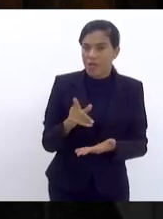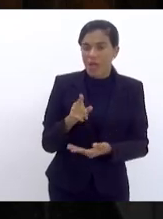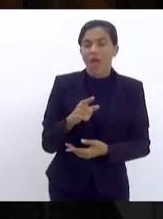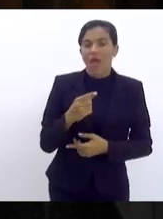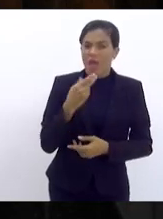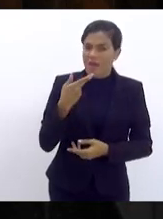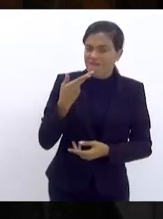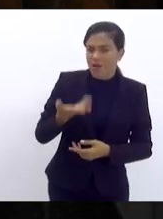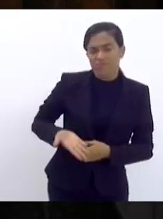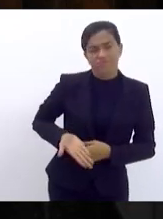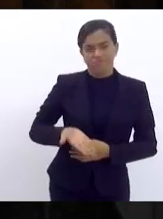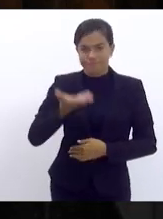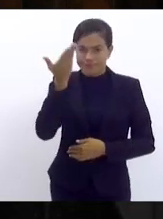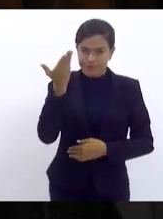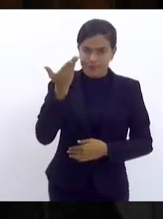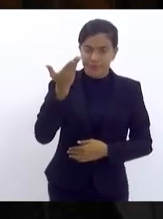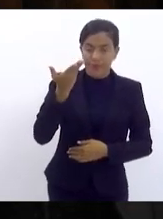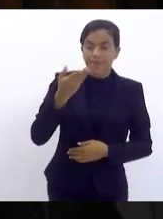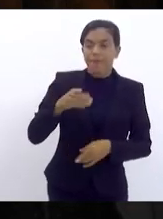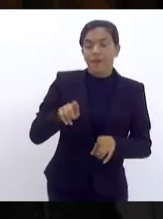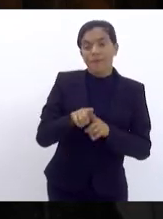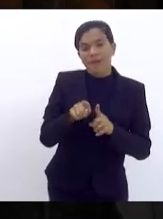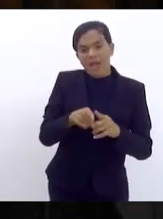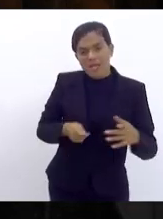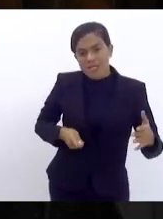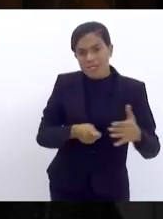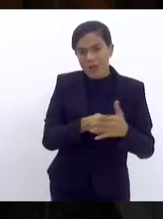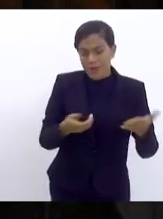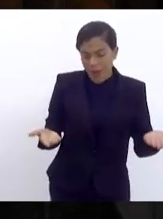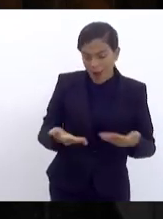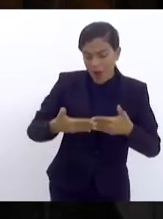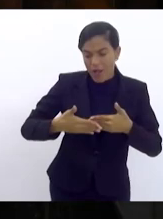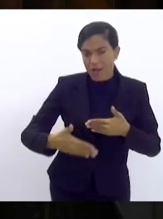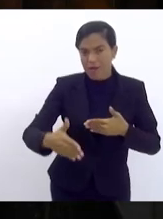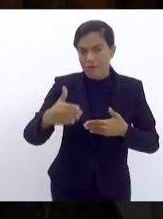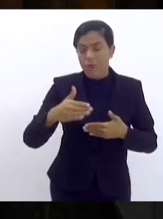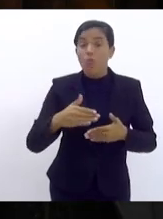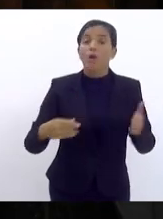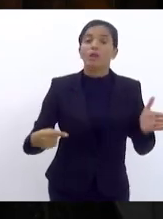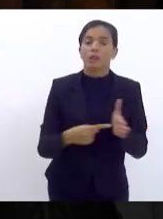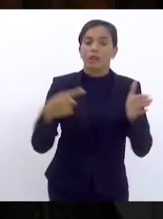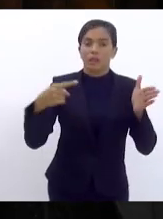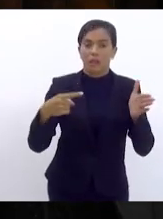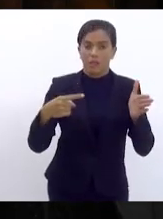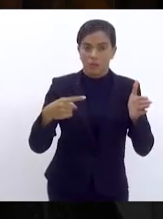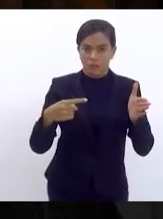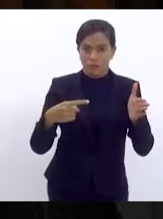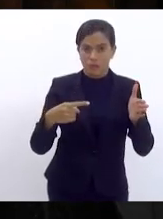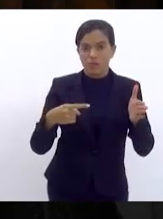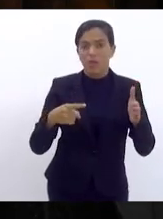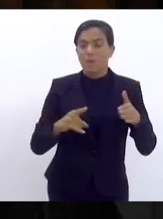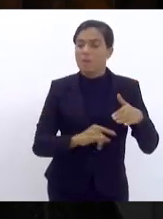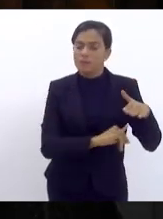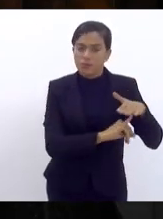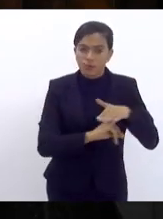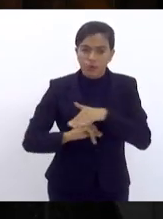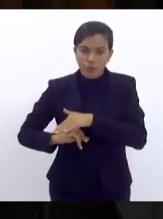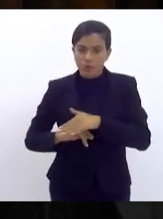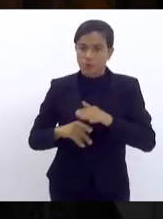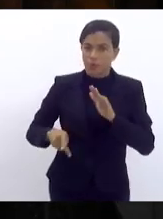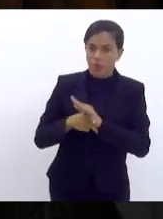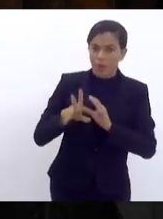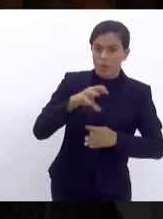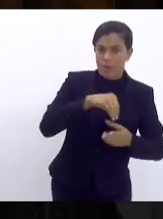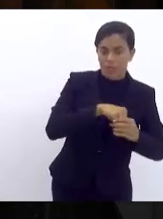voz e que essa cobrança passe a ser a partir de agora uma denúncia para os órgãos internos aqui da LERJ